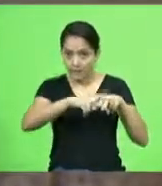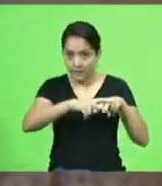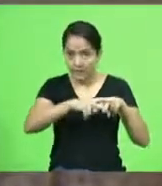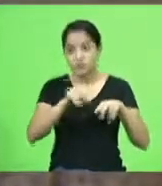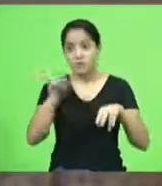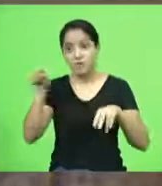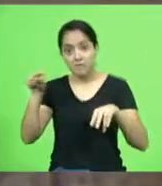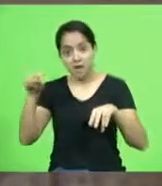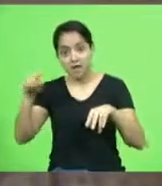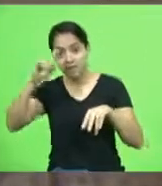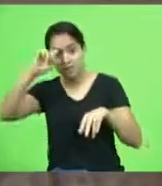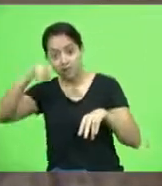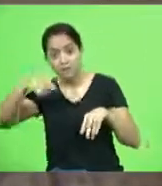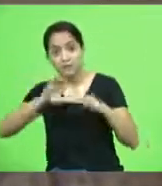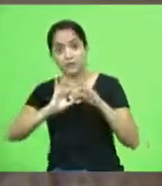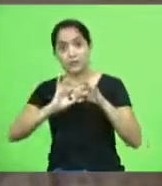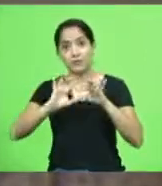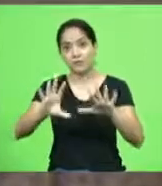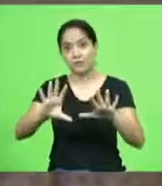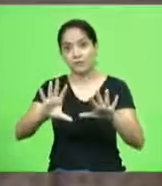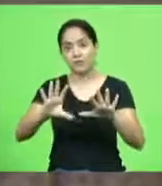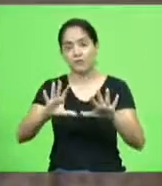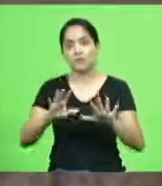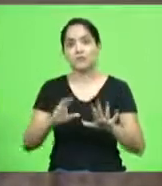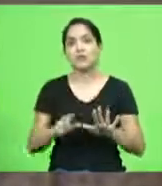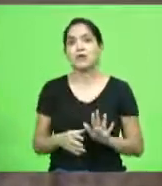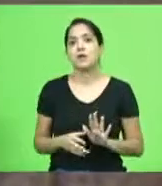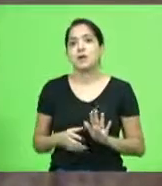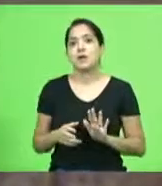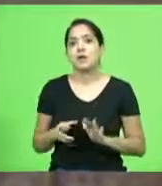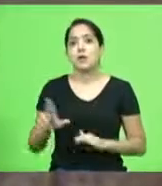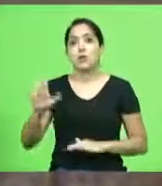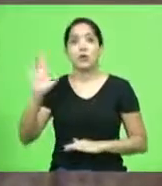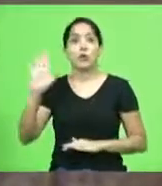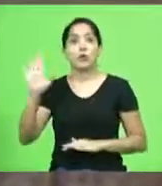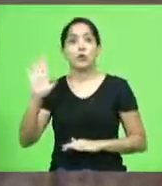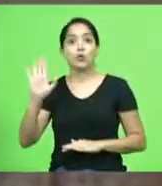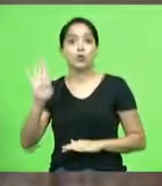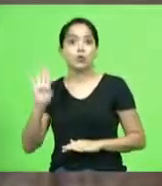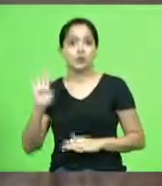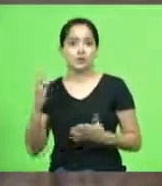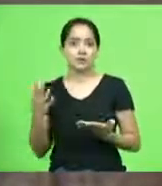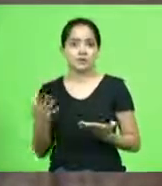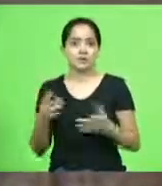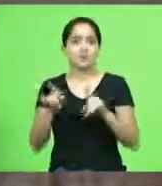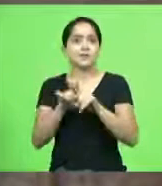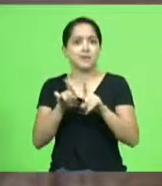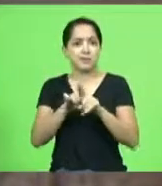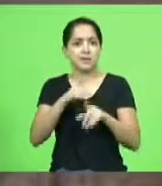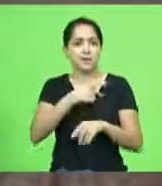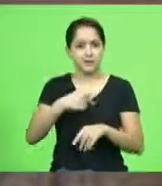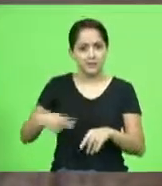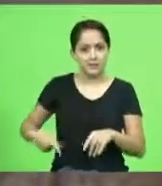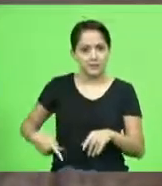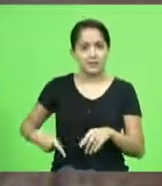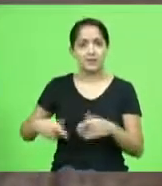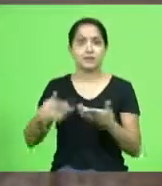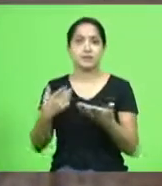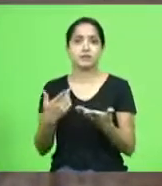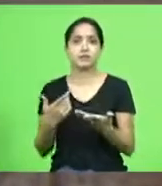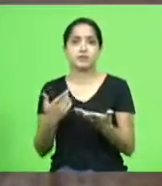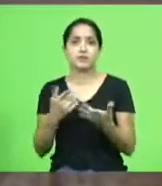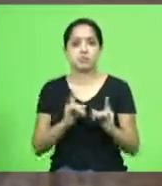o Lula foi condenado sob acusação de aceitar propriedade de um triplex do Guarajá como